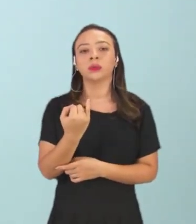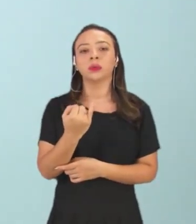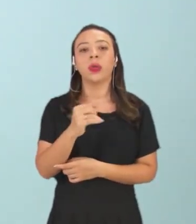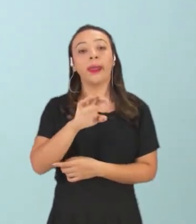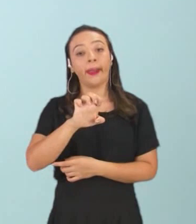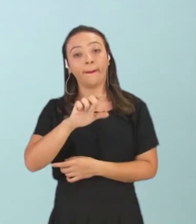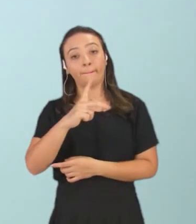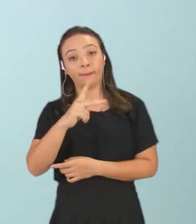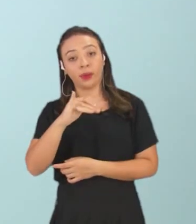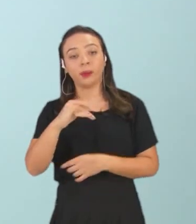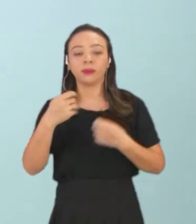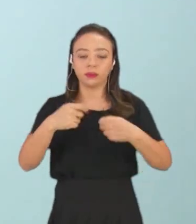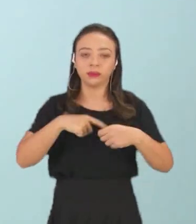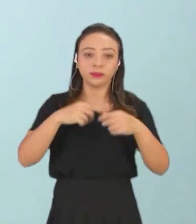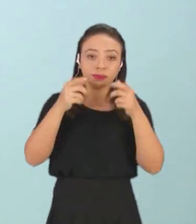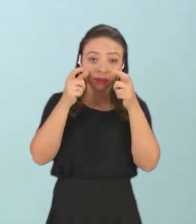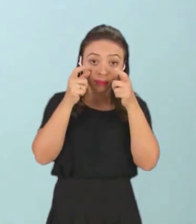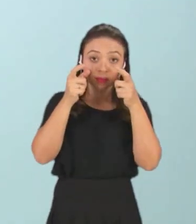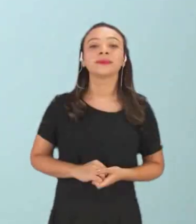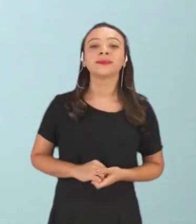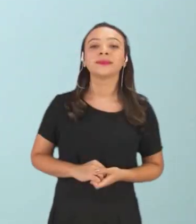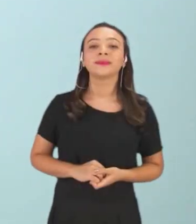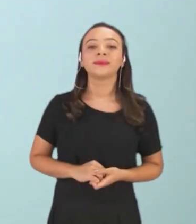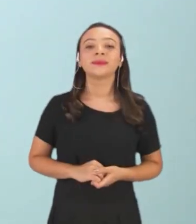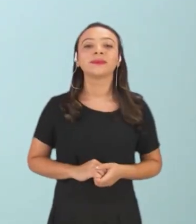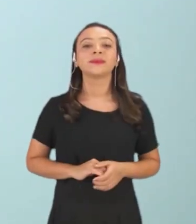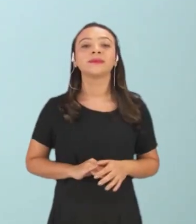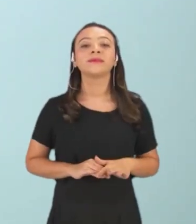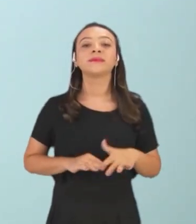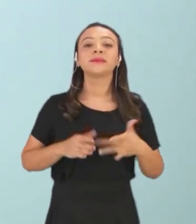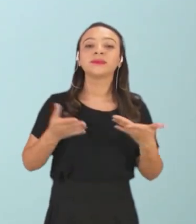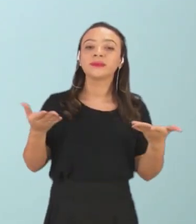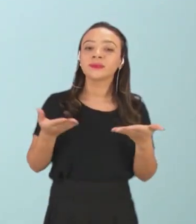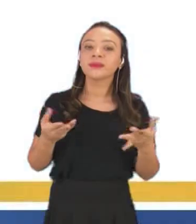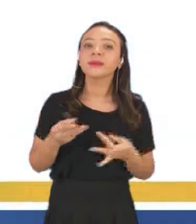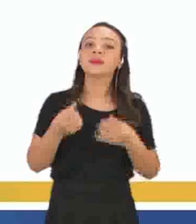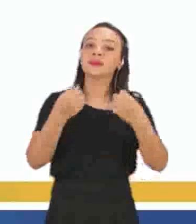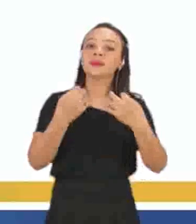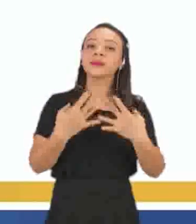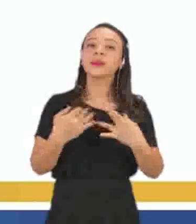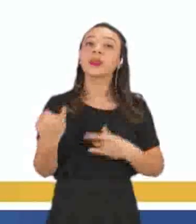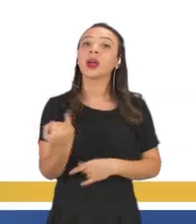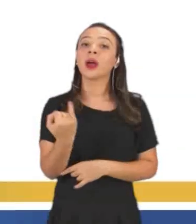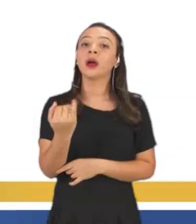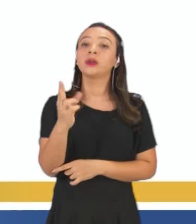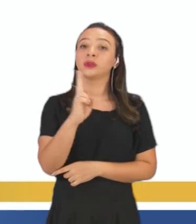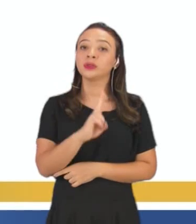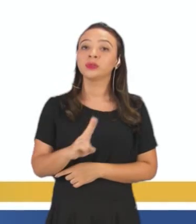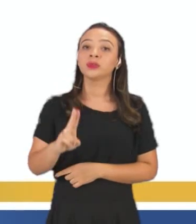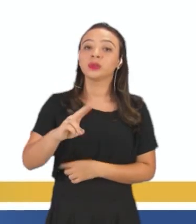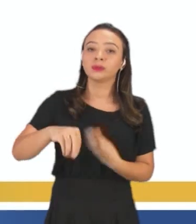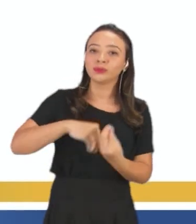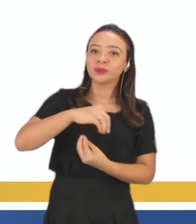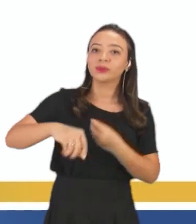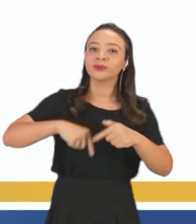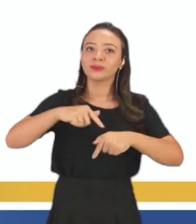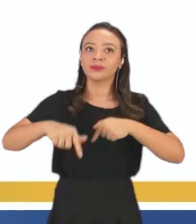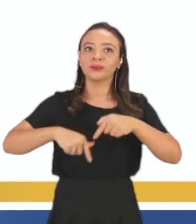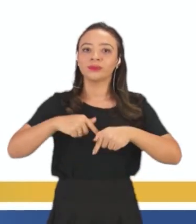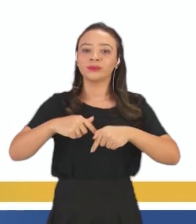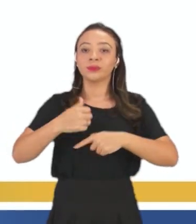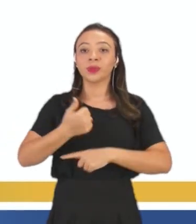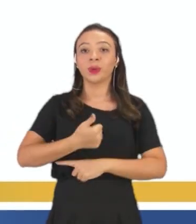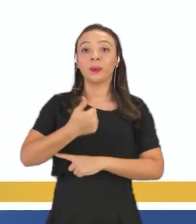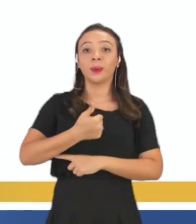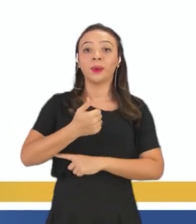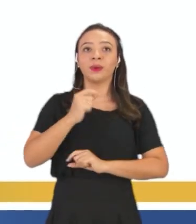sempre estar atento à utilização deles. Bom, agora a gente vai falar sobre a importância do manuseio de produtos químicos. E o